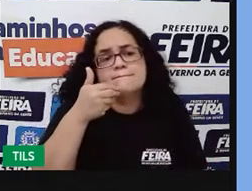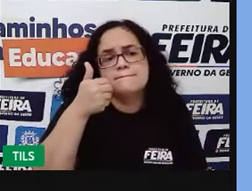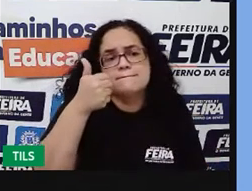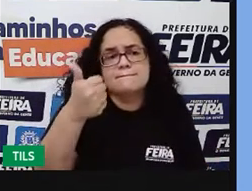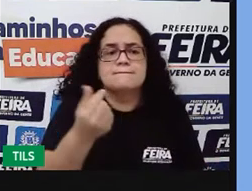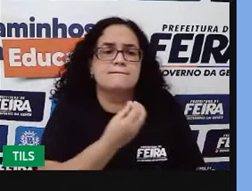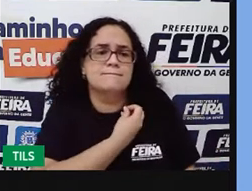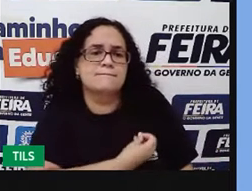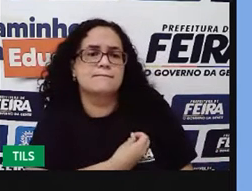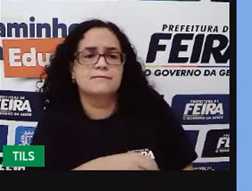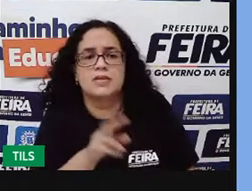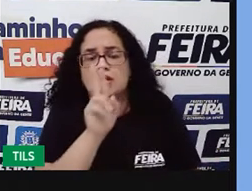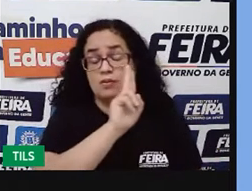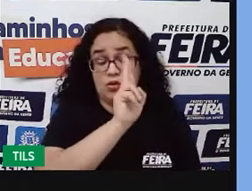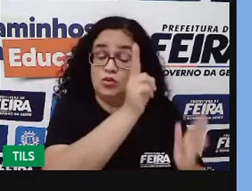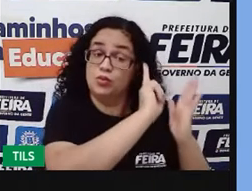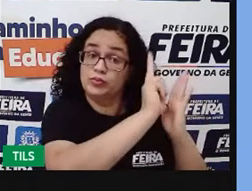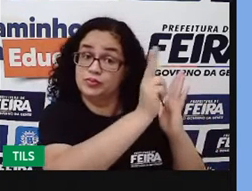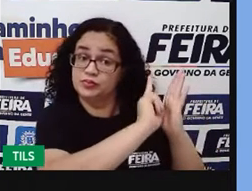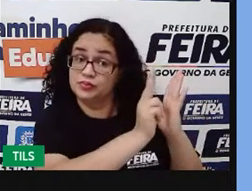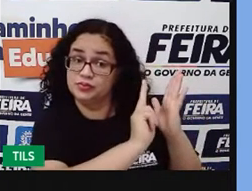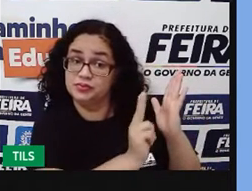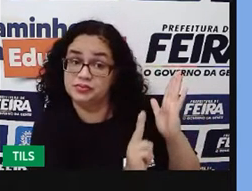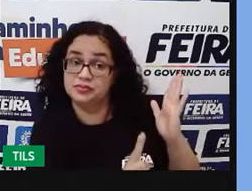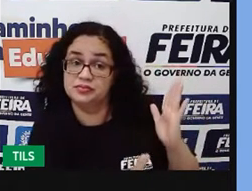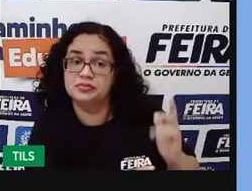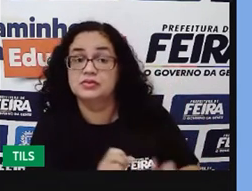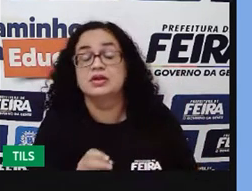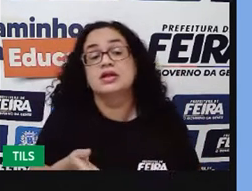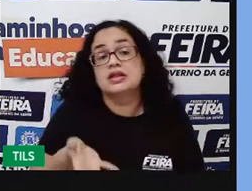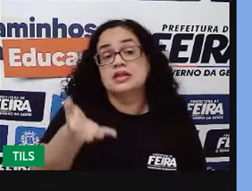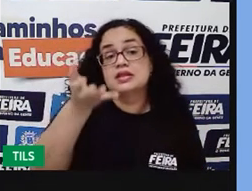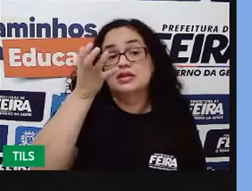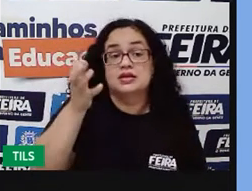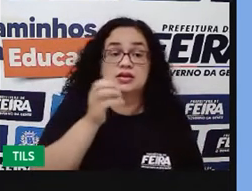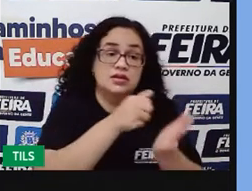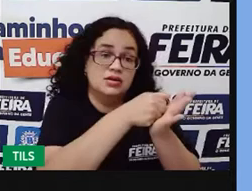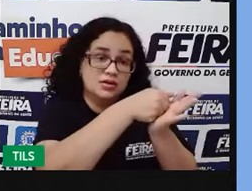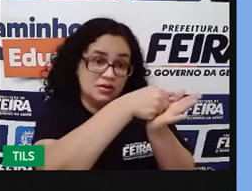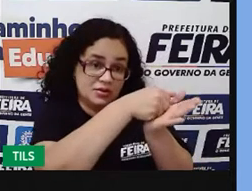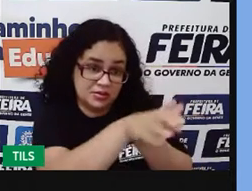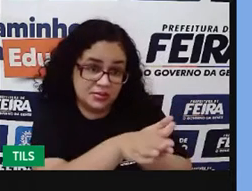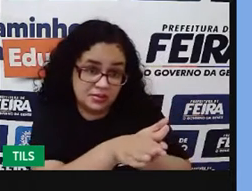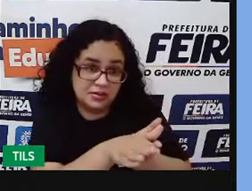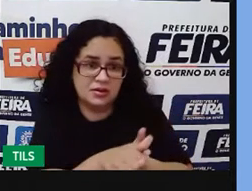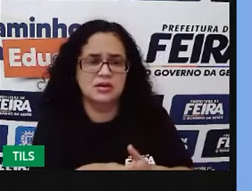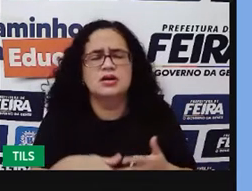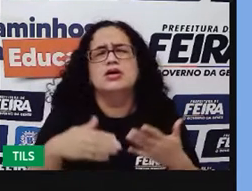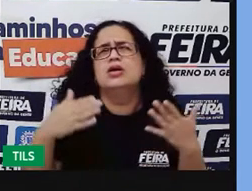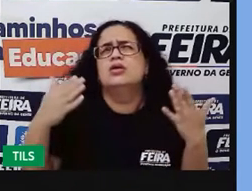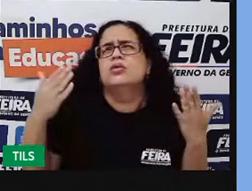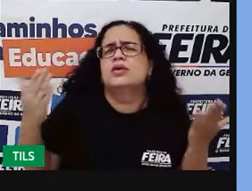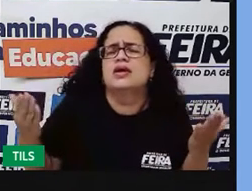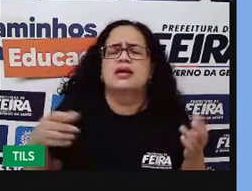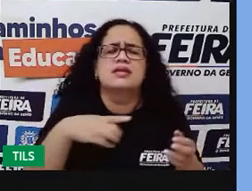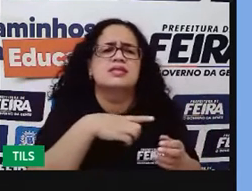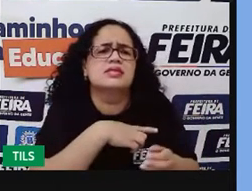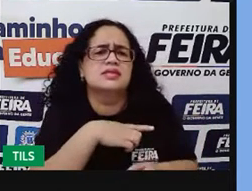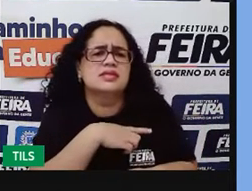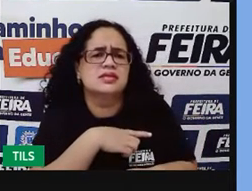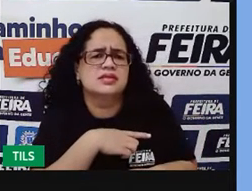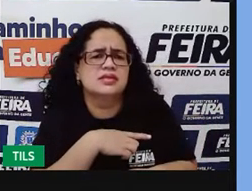O meu nome foi paralista na mesma hora dos que iam ser mandados embora. Para o que isso tem a ver